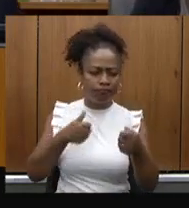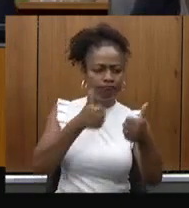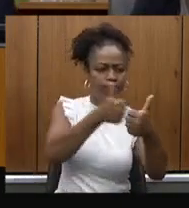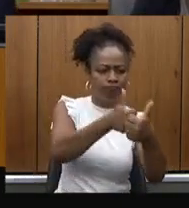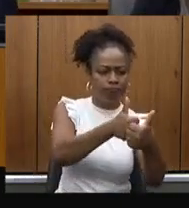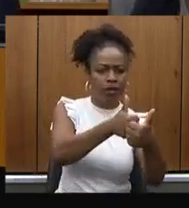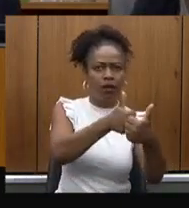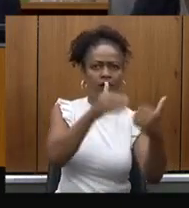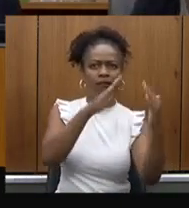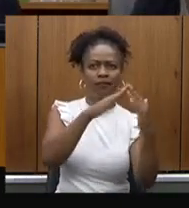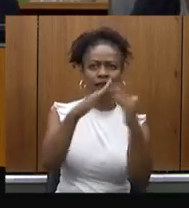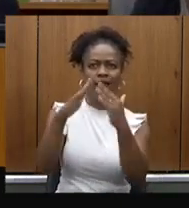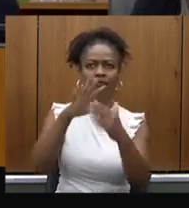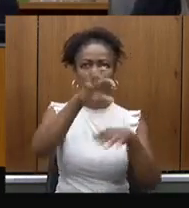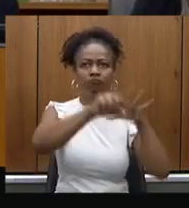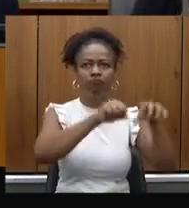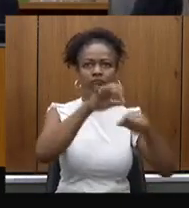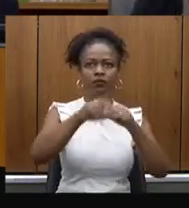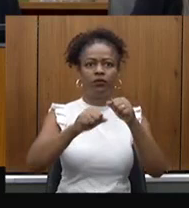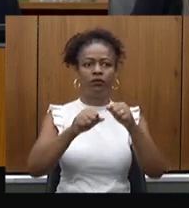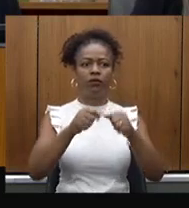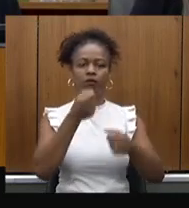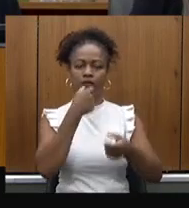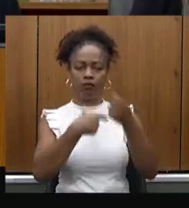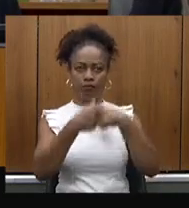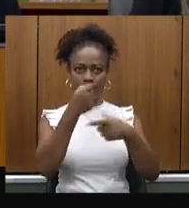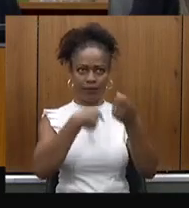medicamentos. Pode passar, favor.